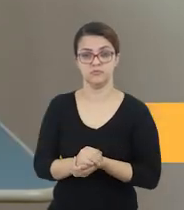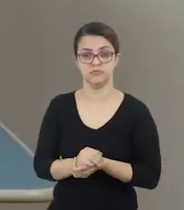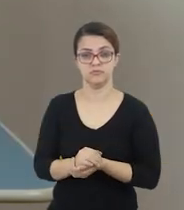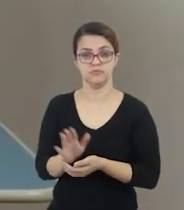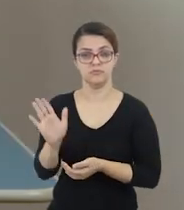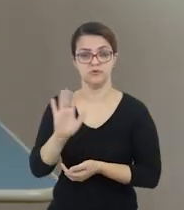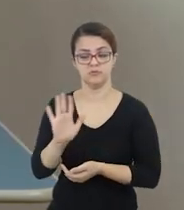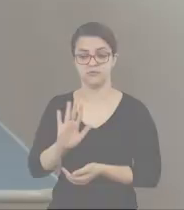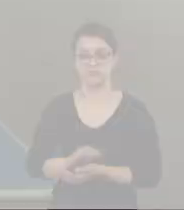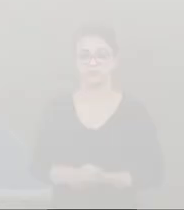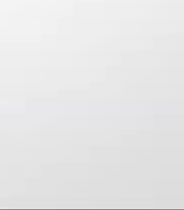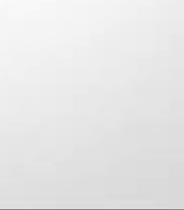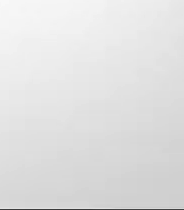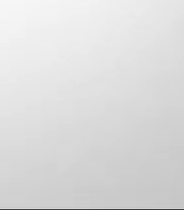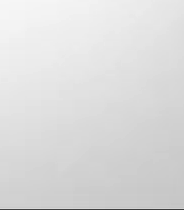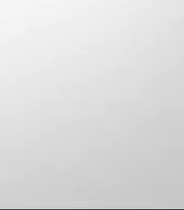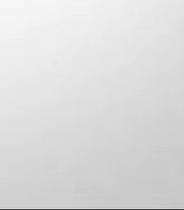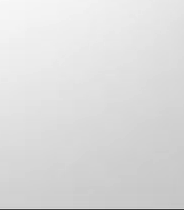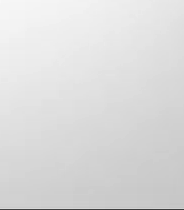para vocês. Bye, bye!